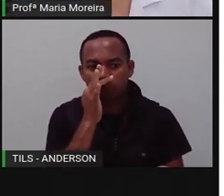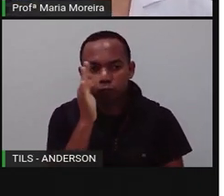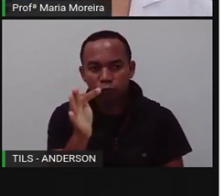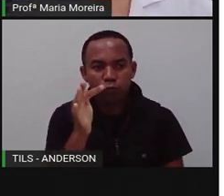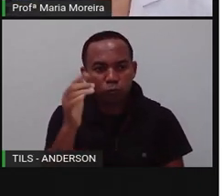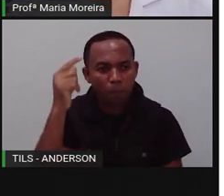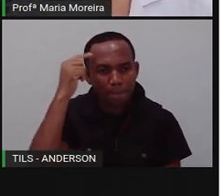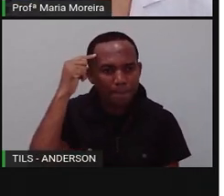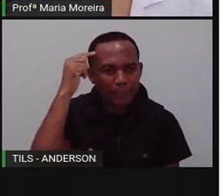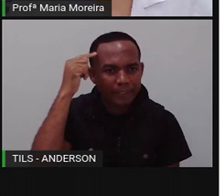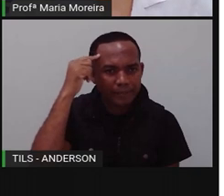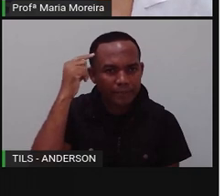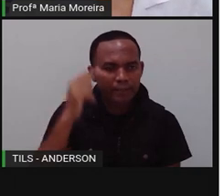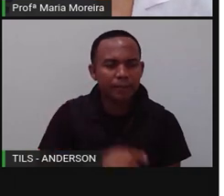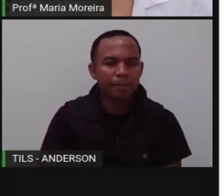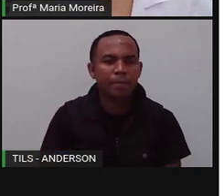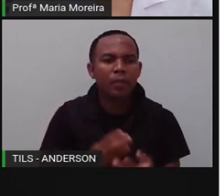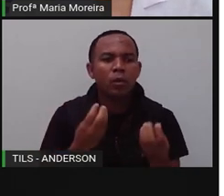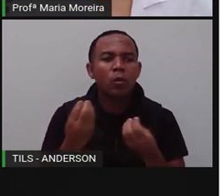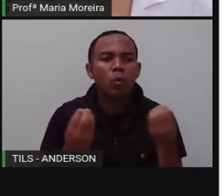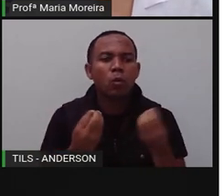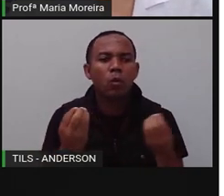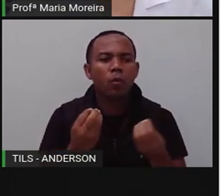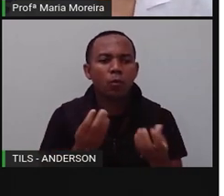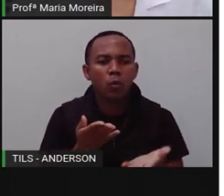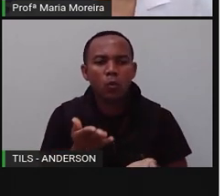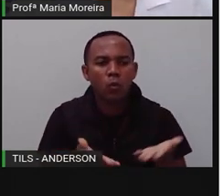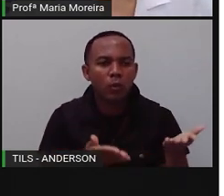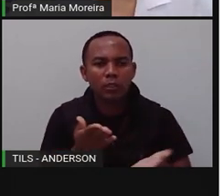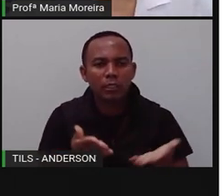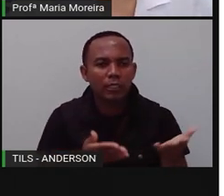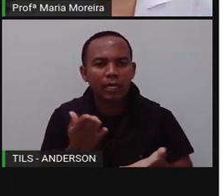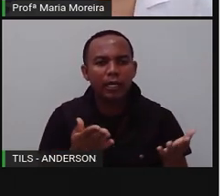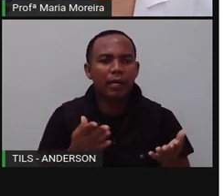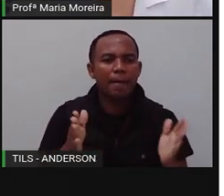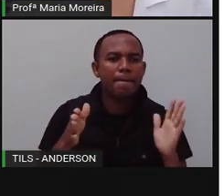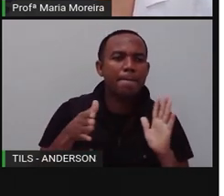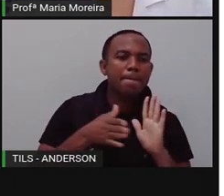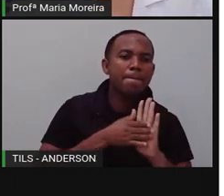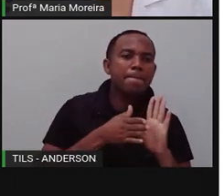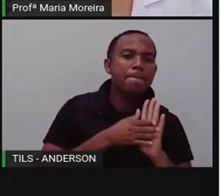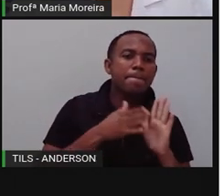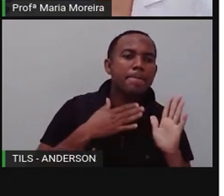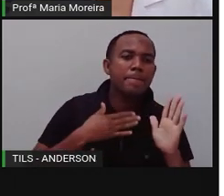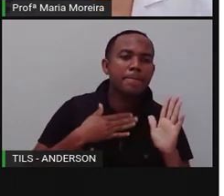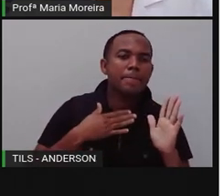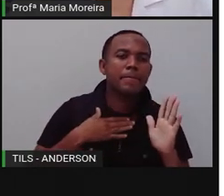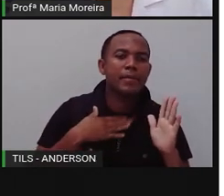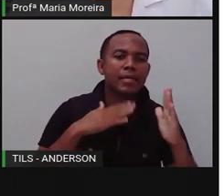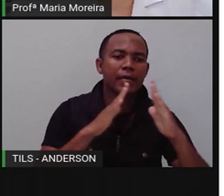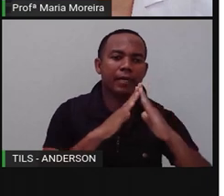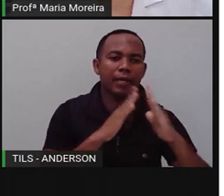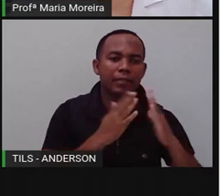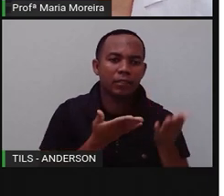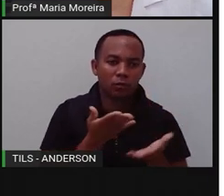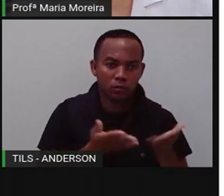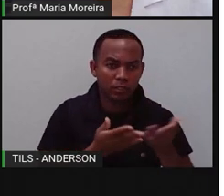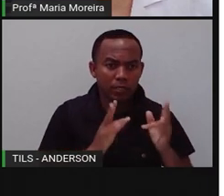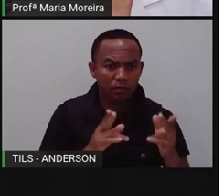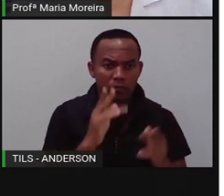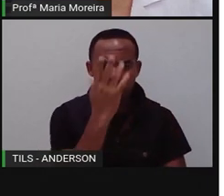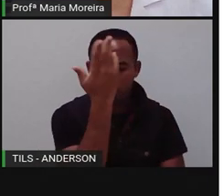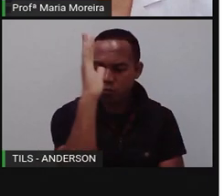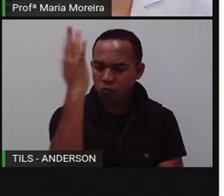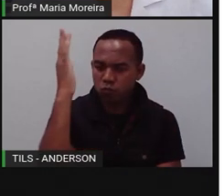precisa pensar. Eu tenho que cuidar do meio ambiente porque aqui é a casa de alguém. Da mesma forma que eu cuido da minha casa, tenho que cuidar do meio